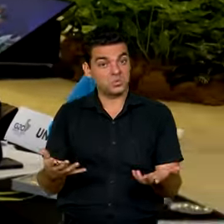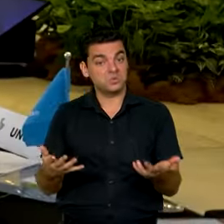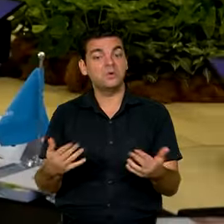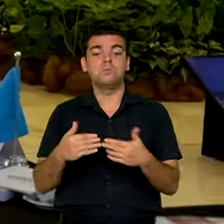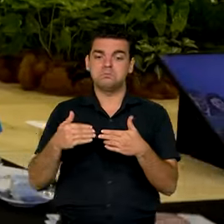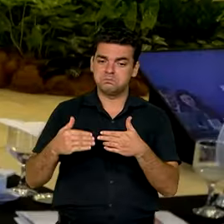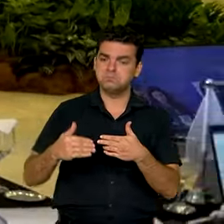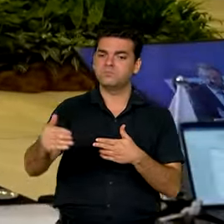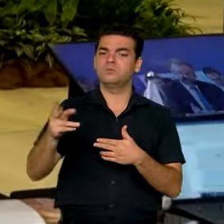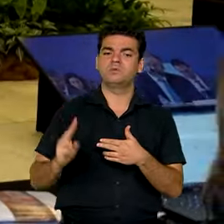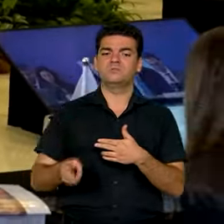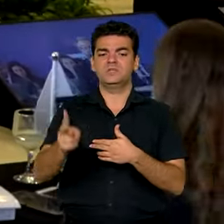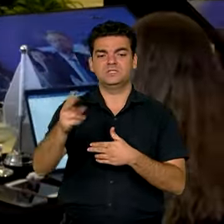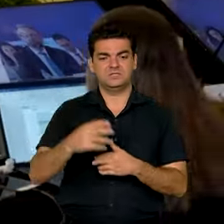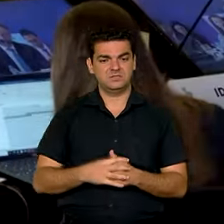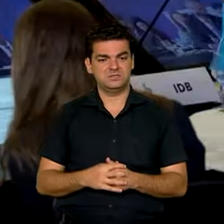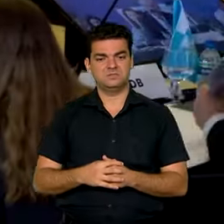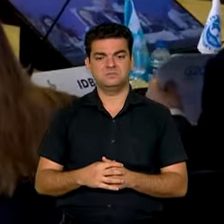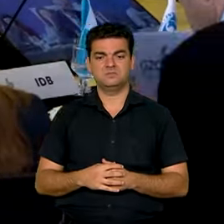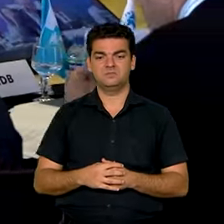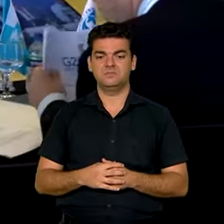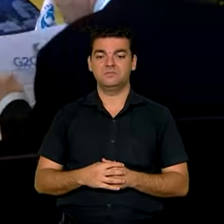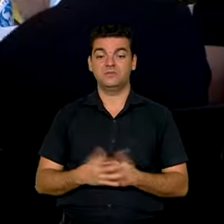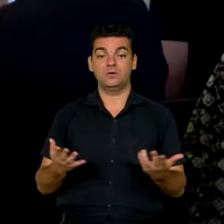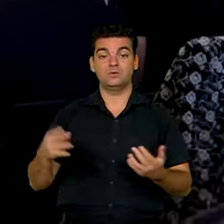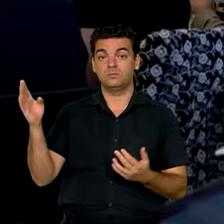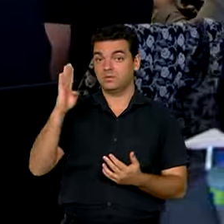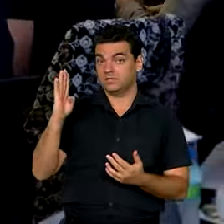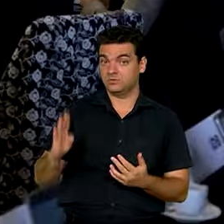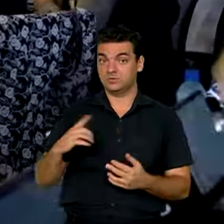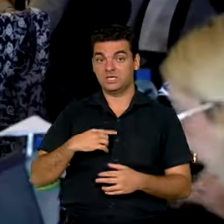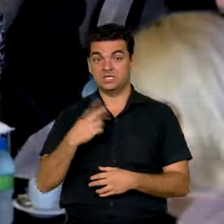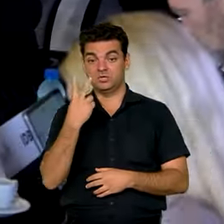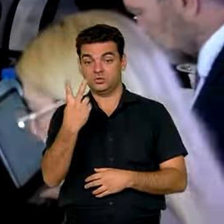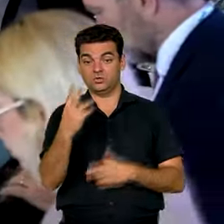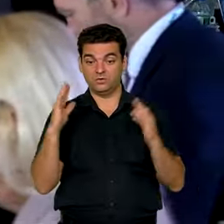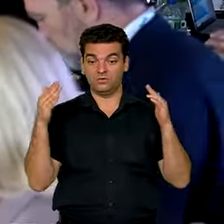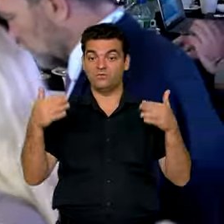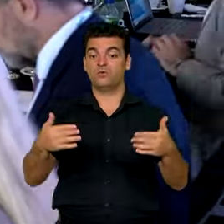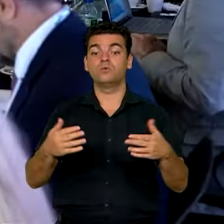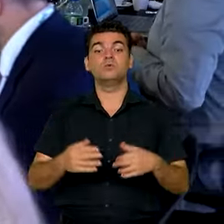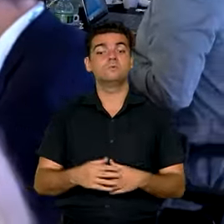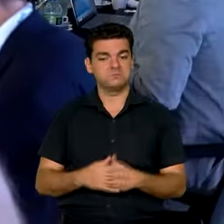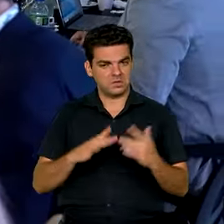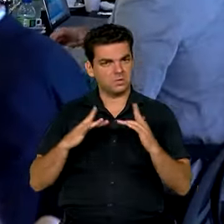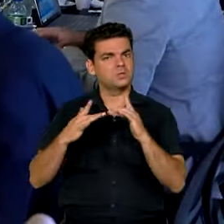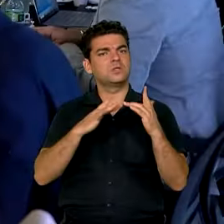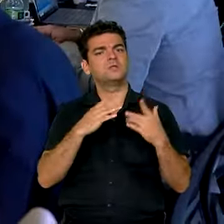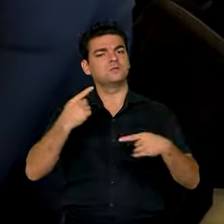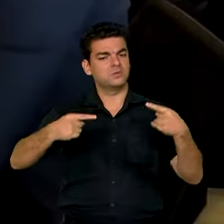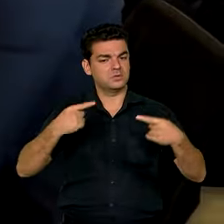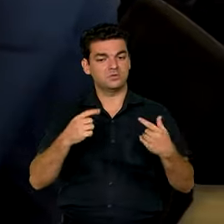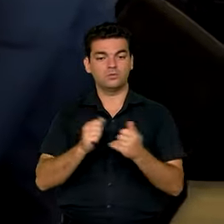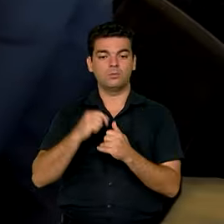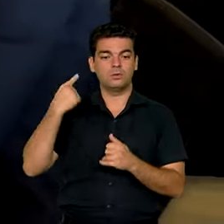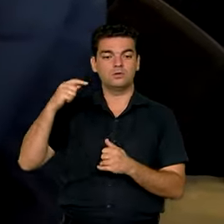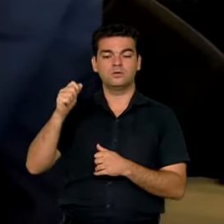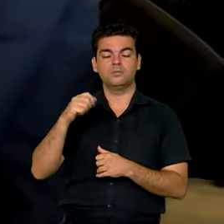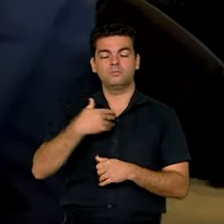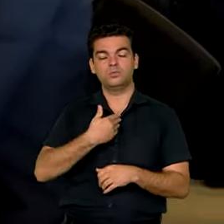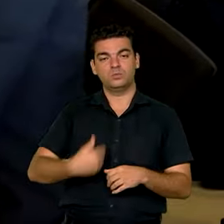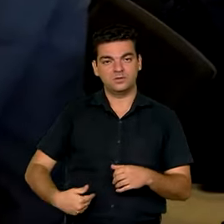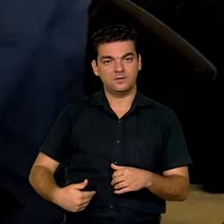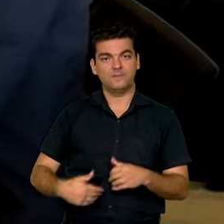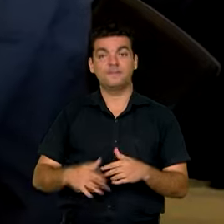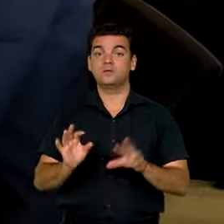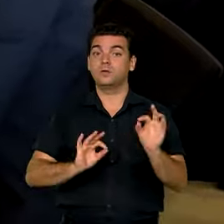se estendam pelos próximos meses. E o Brasil tem dois focos que aproximam essas discussões das políticas públicas